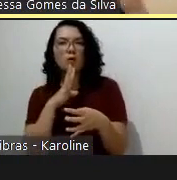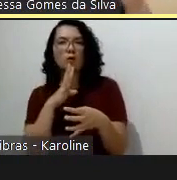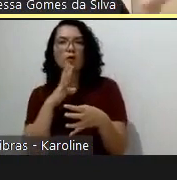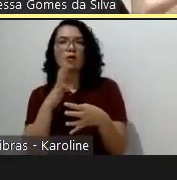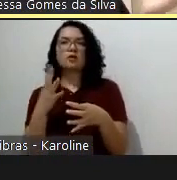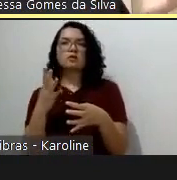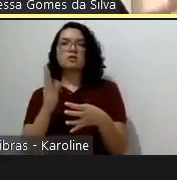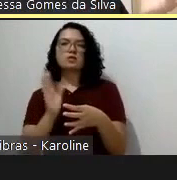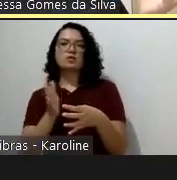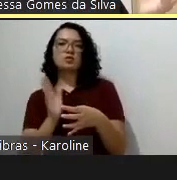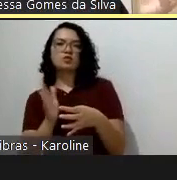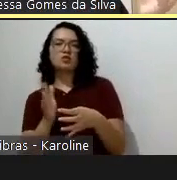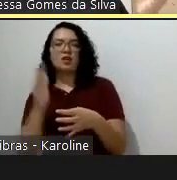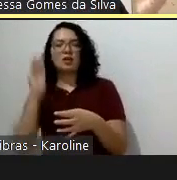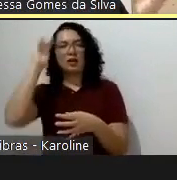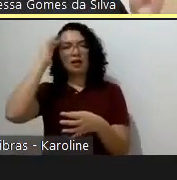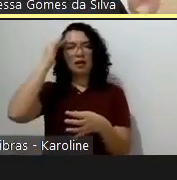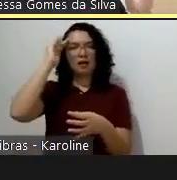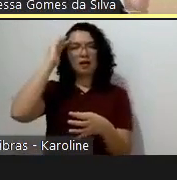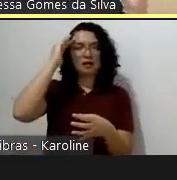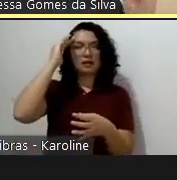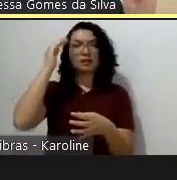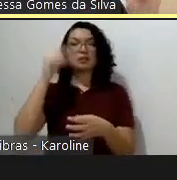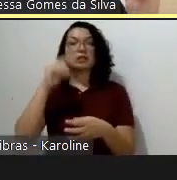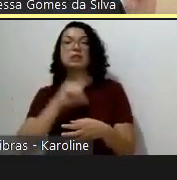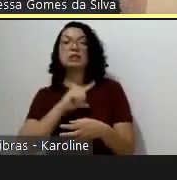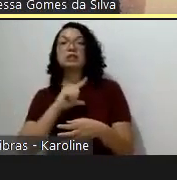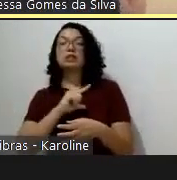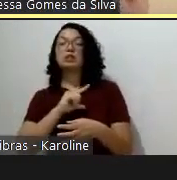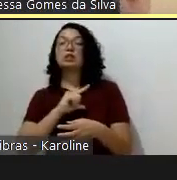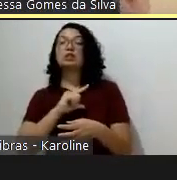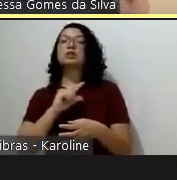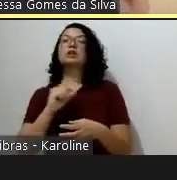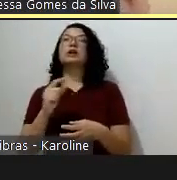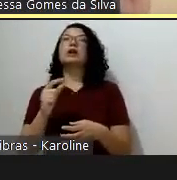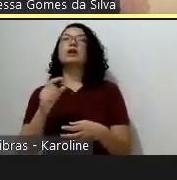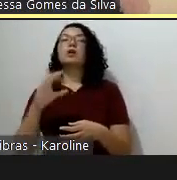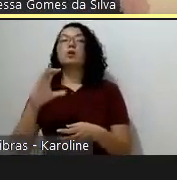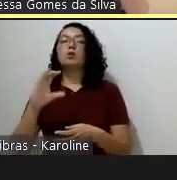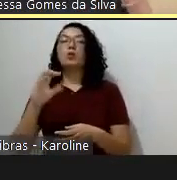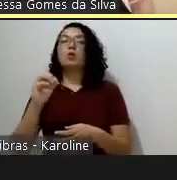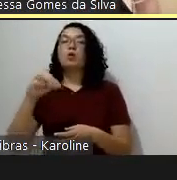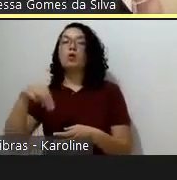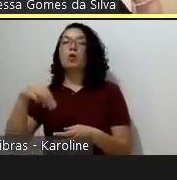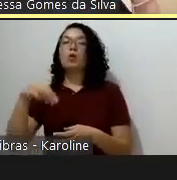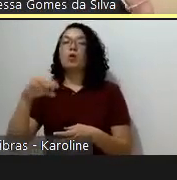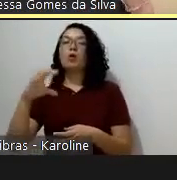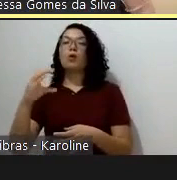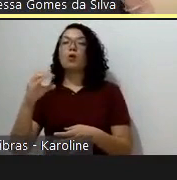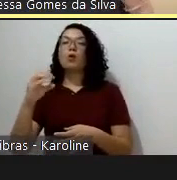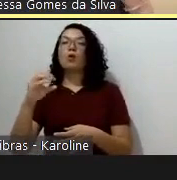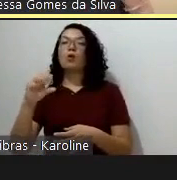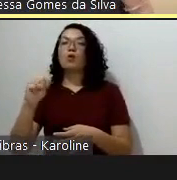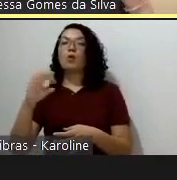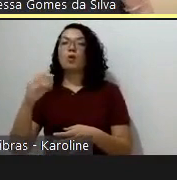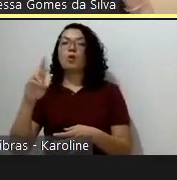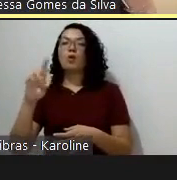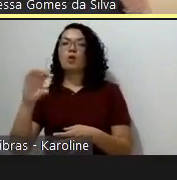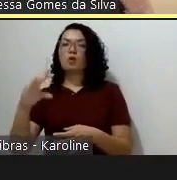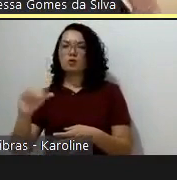consórcio internacional de pesquisa que tratava exatamente de impactos incorporados vinculados da Agência Internacional de Energia.